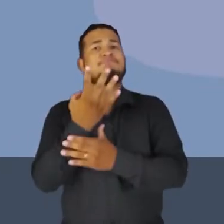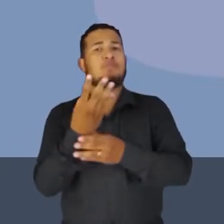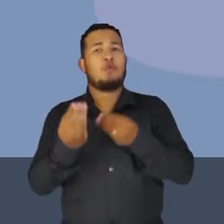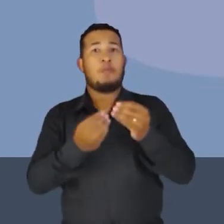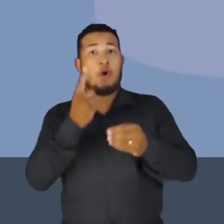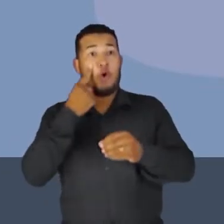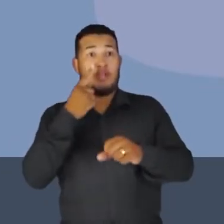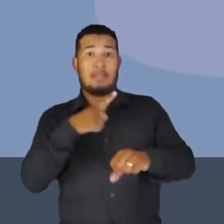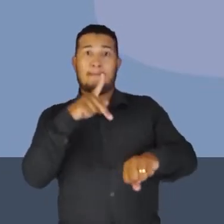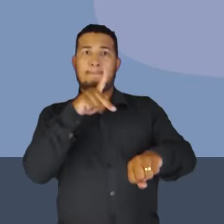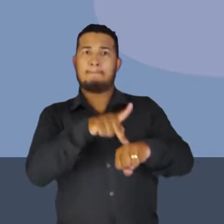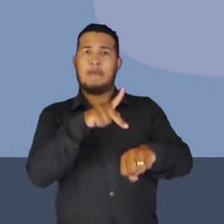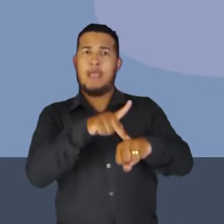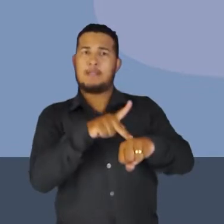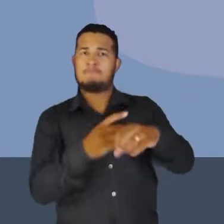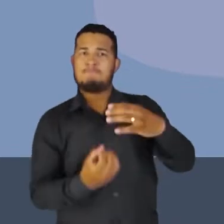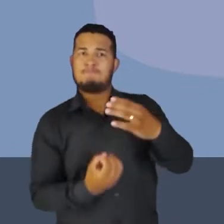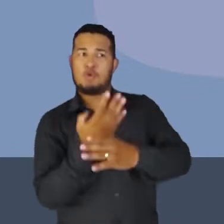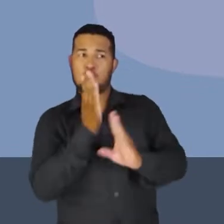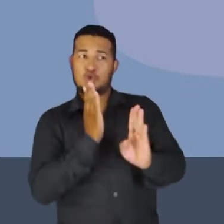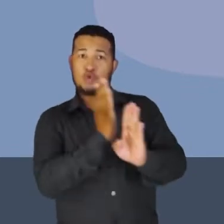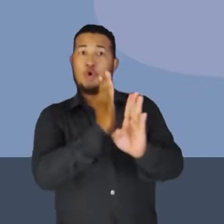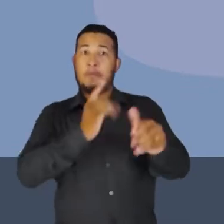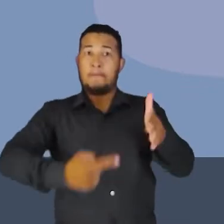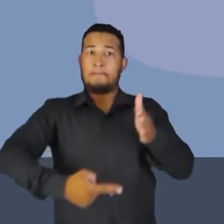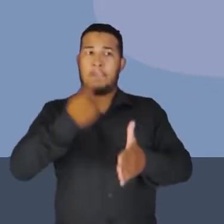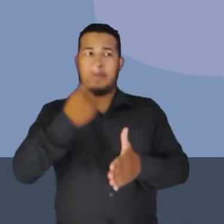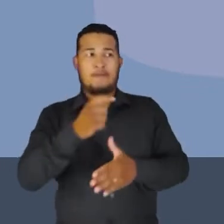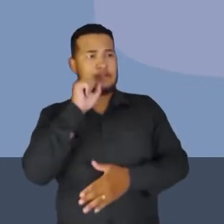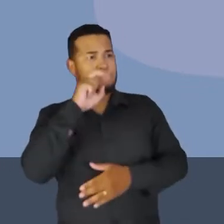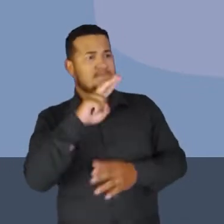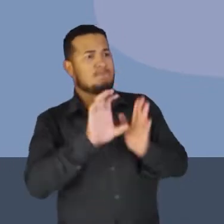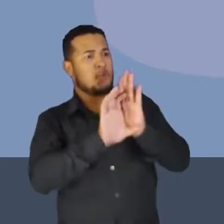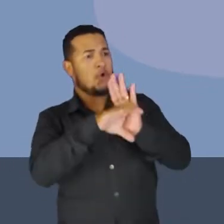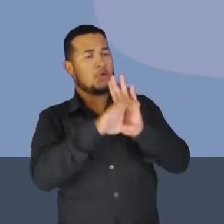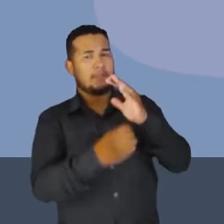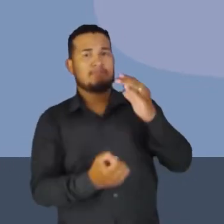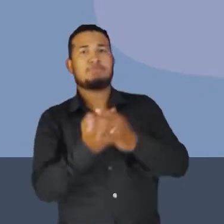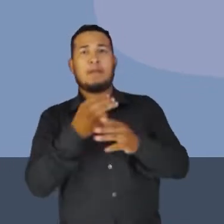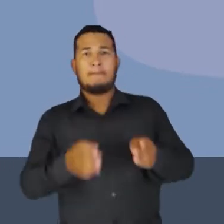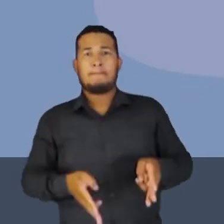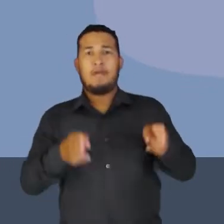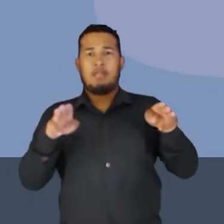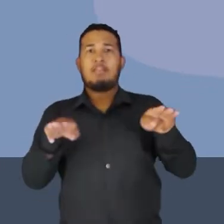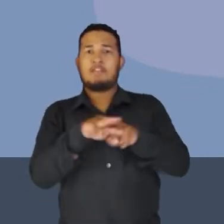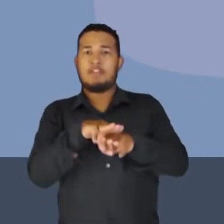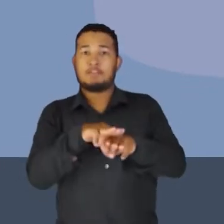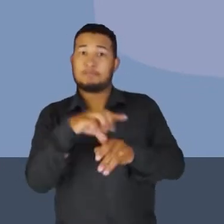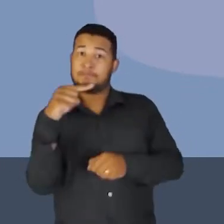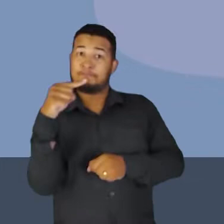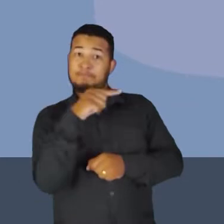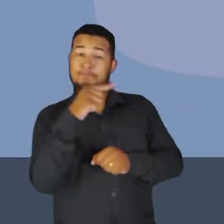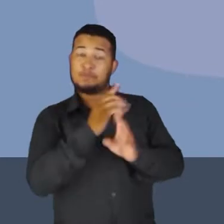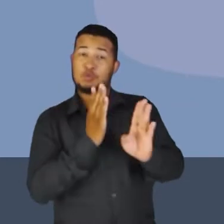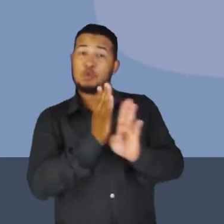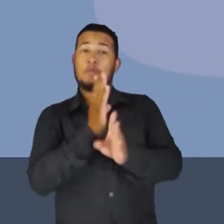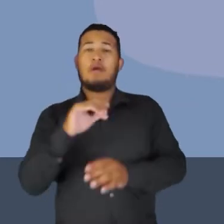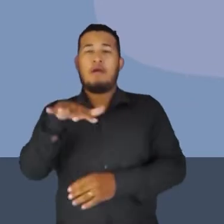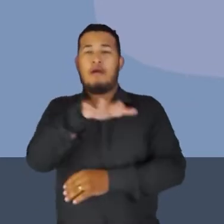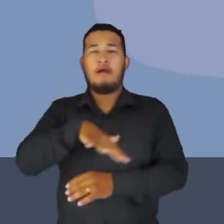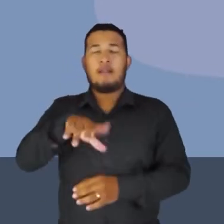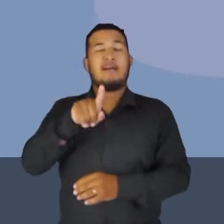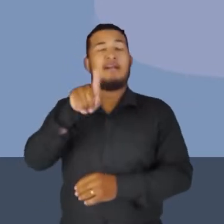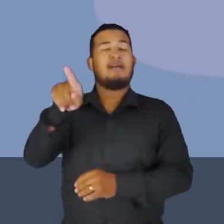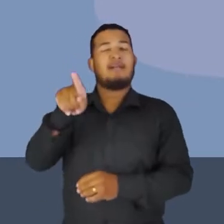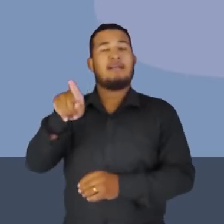desta rocha, ou seja, desta pedra que vocês estão visualizando aí. Esta pedra foi descoberta numa região da